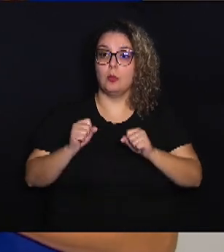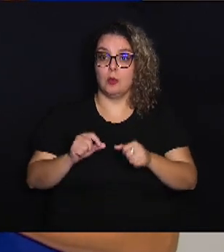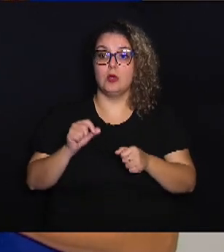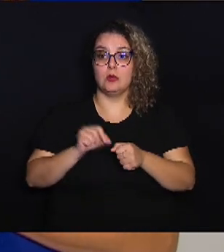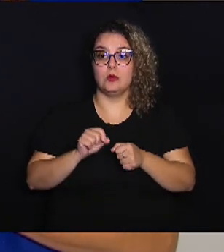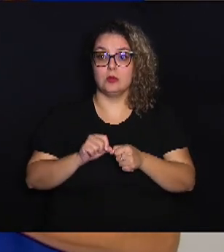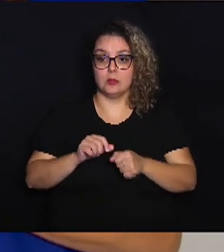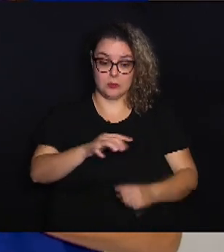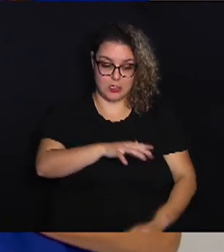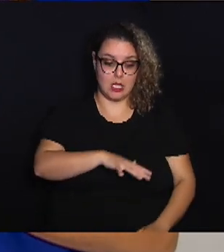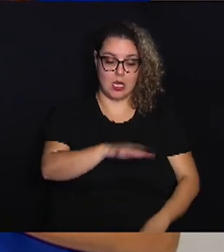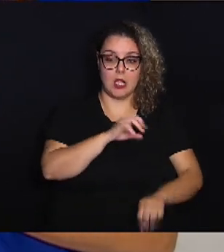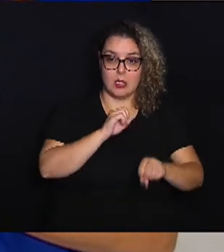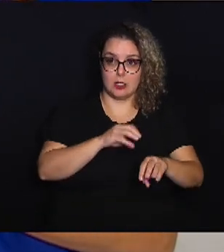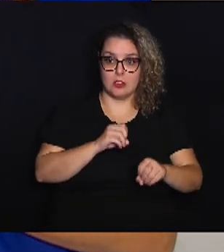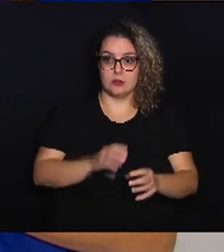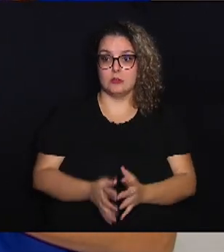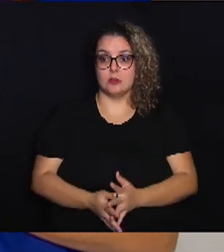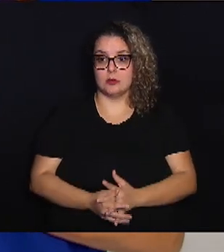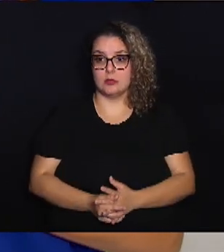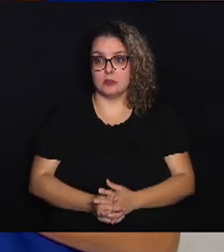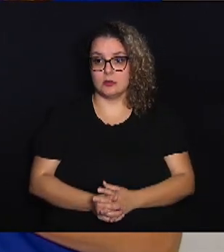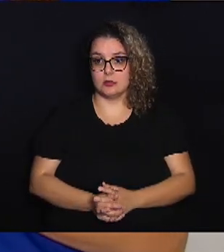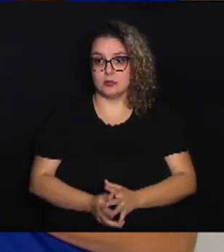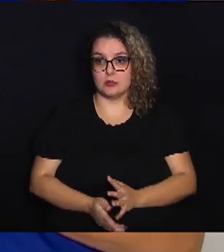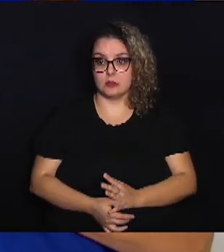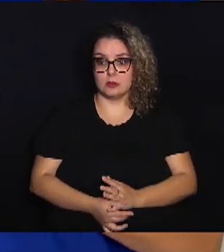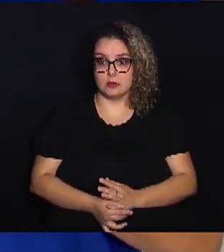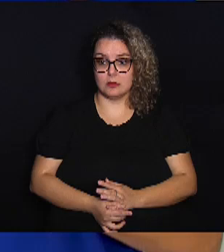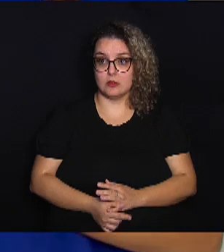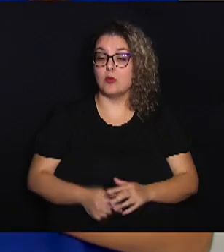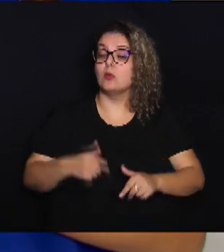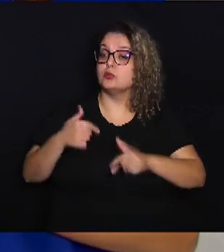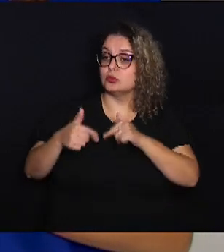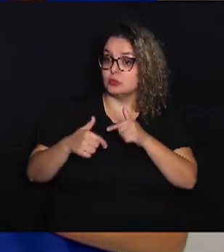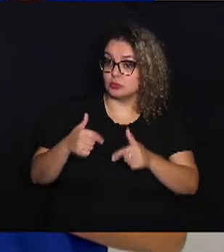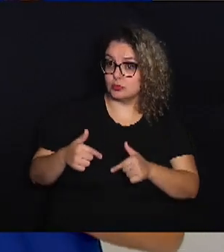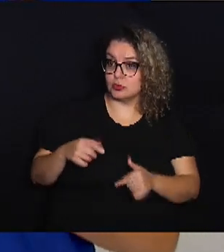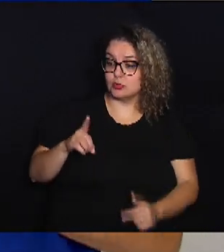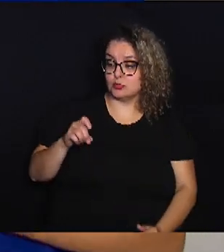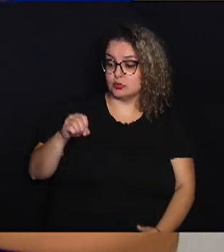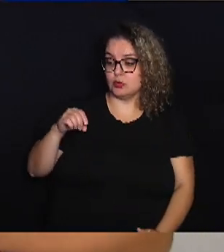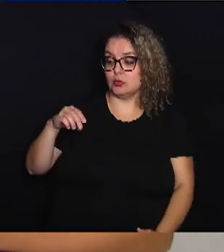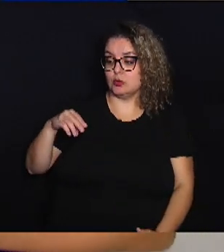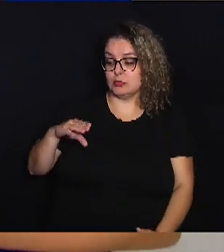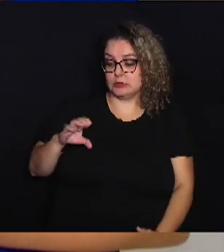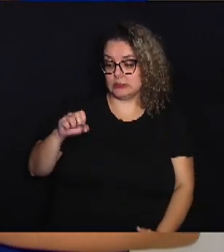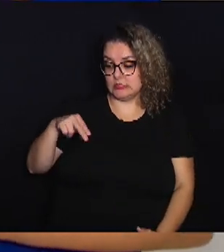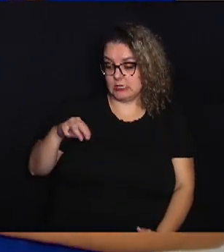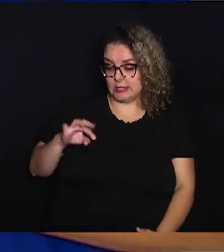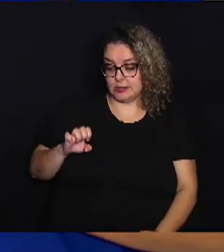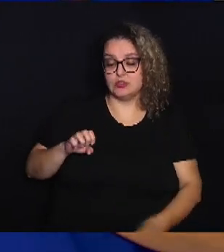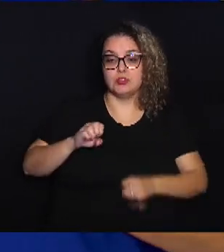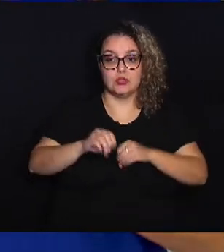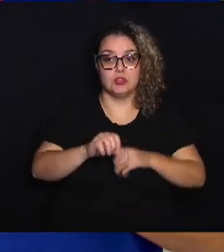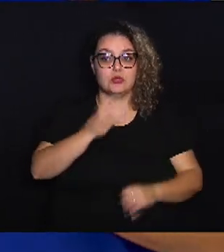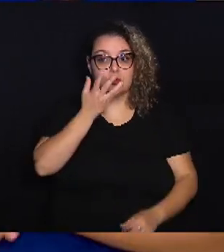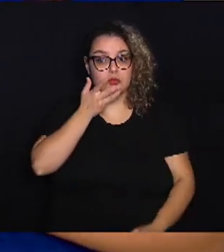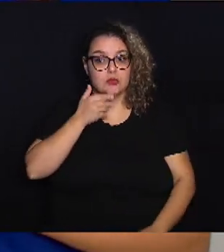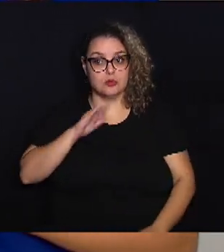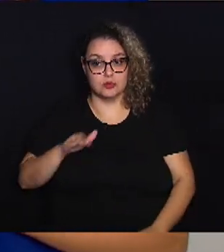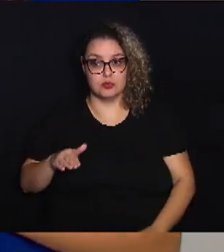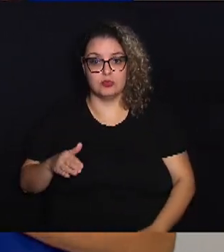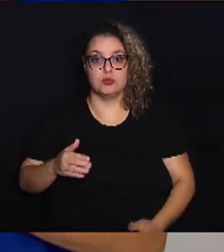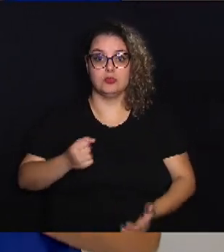contexto educacional? Ele trabalha como docente na educação infantil, nos